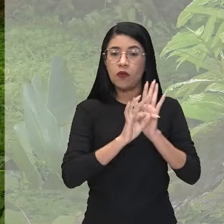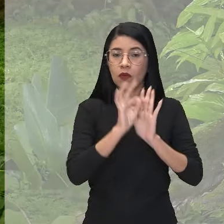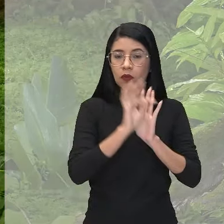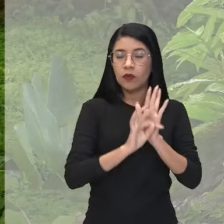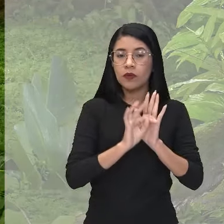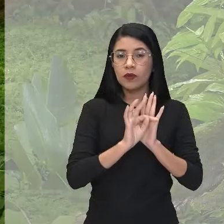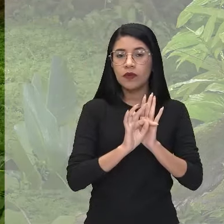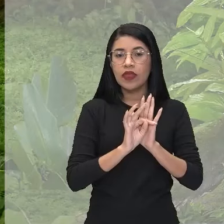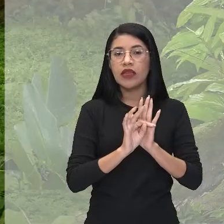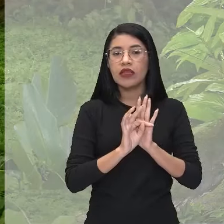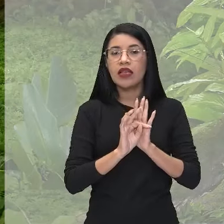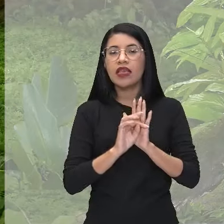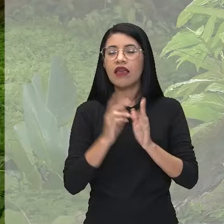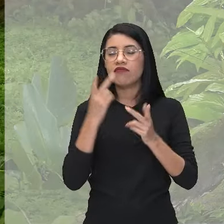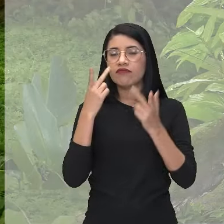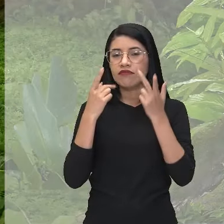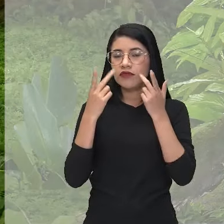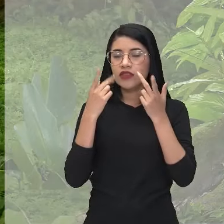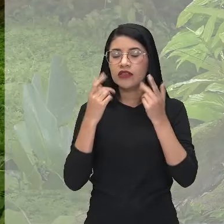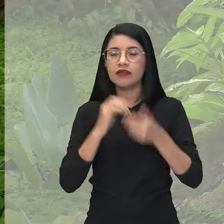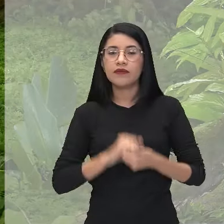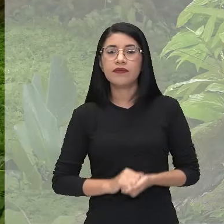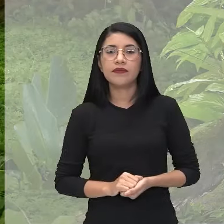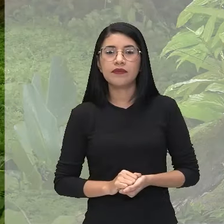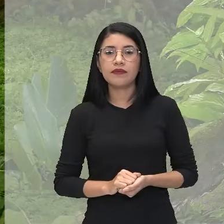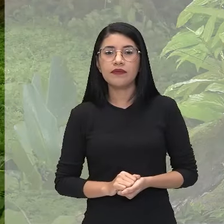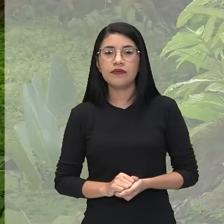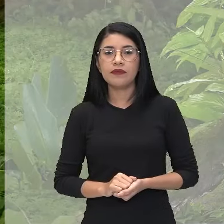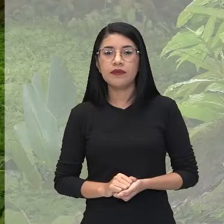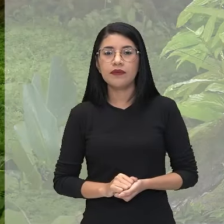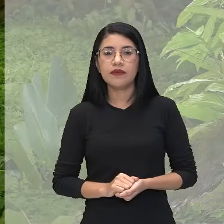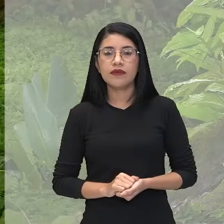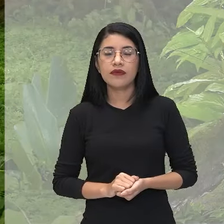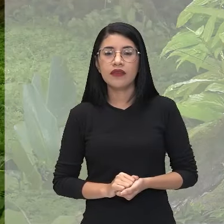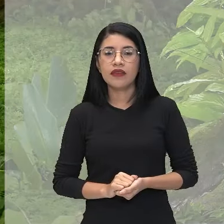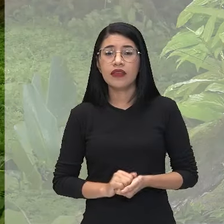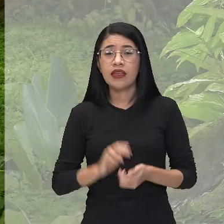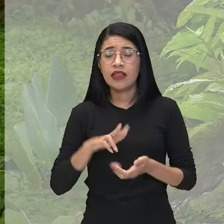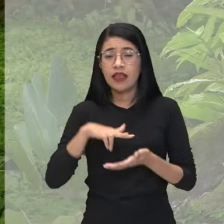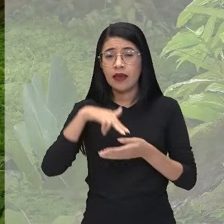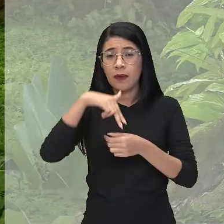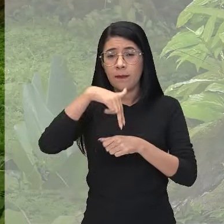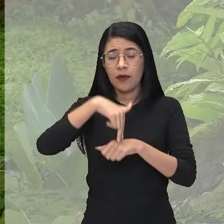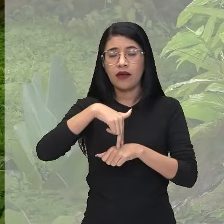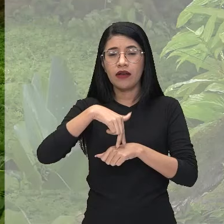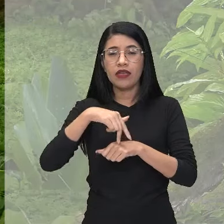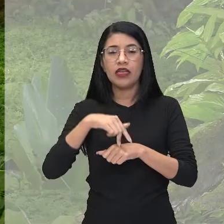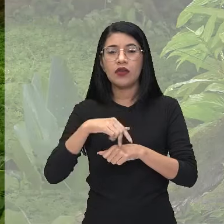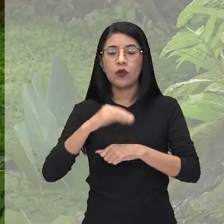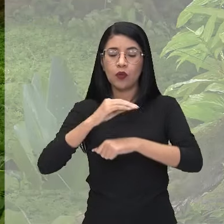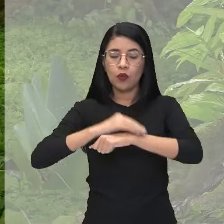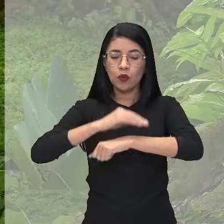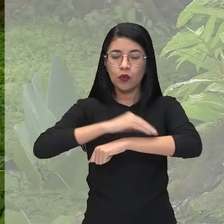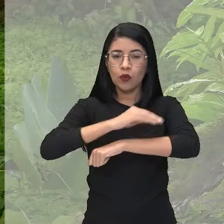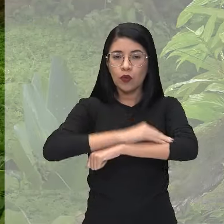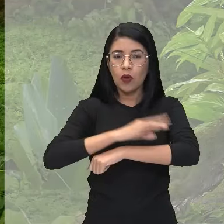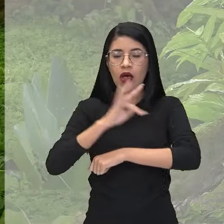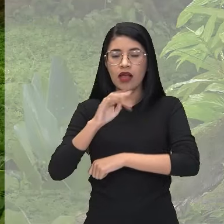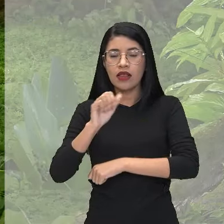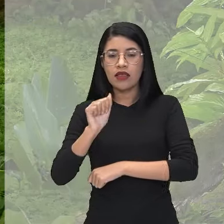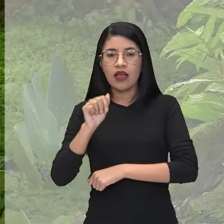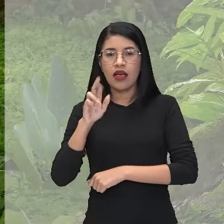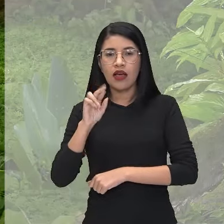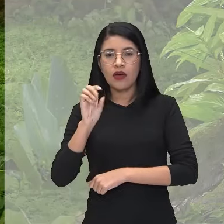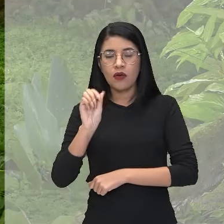é um texto teatral, tá? Que é protagonizada por tarobequeiro. Quem é o tarobequeiro?